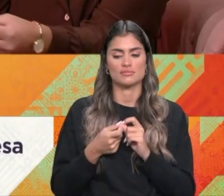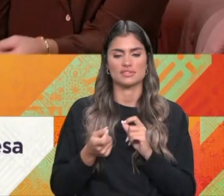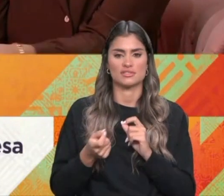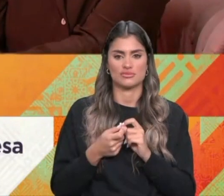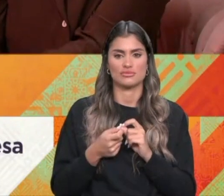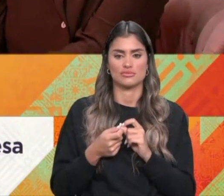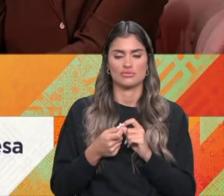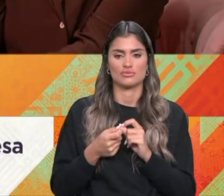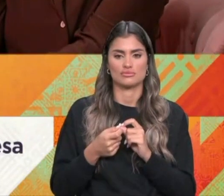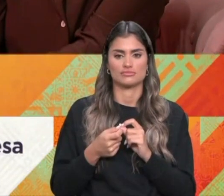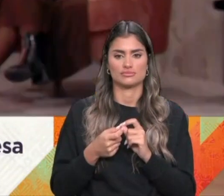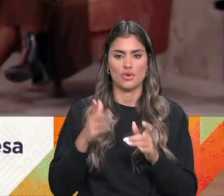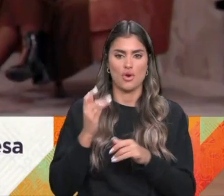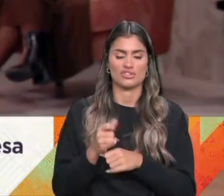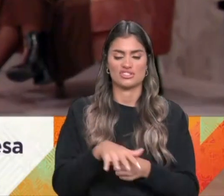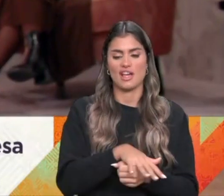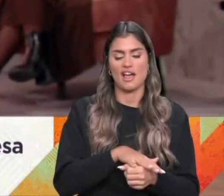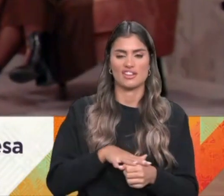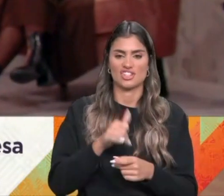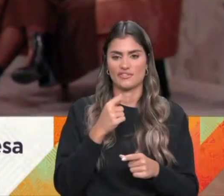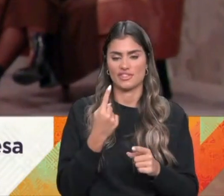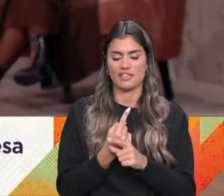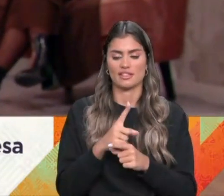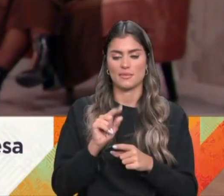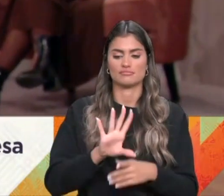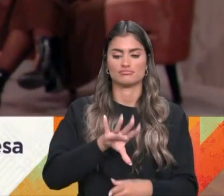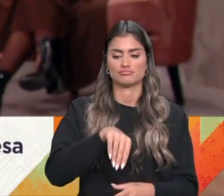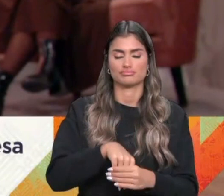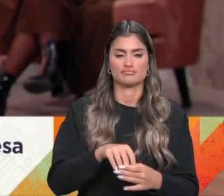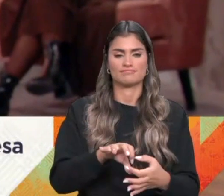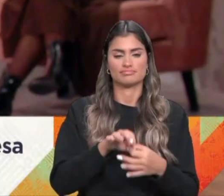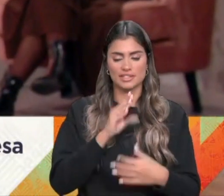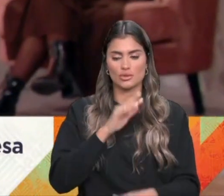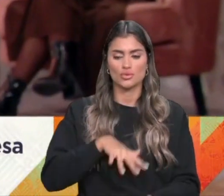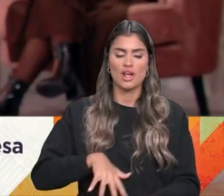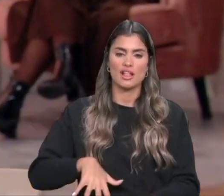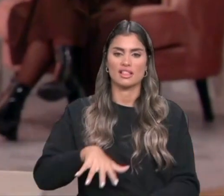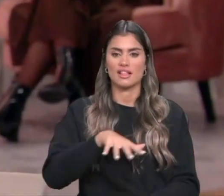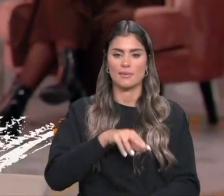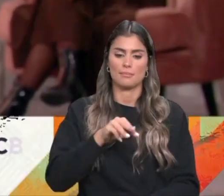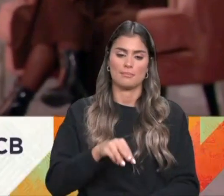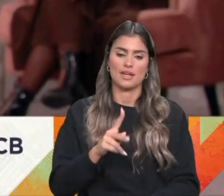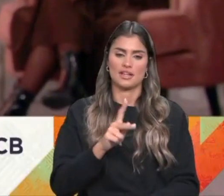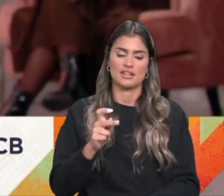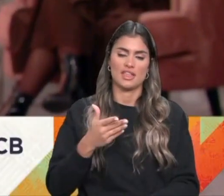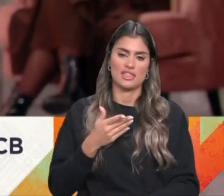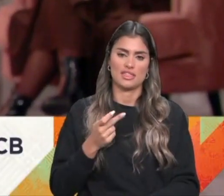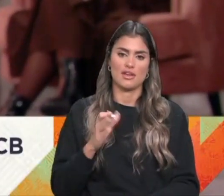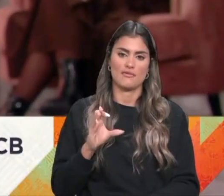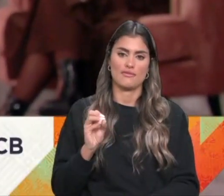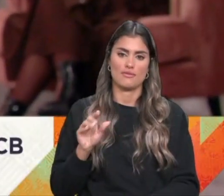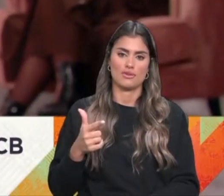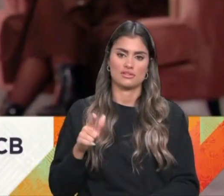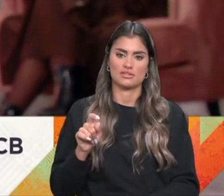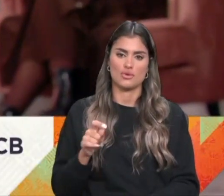outros setores de atividade, mas também da inclusão e da coesão territorial. A Maria da Fonte afigurou-se-nos desde logo um